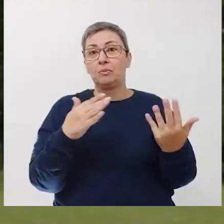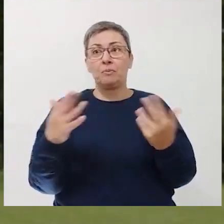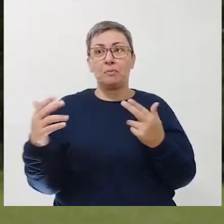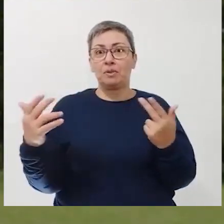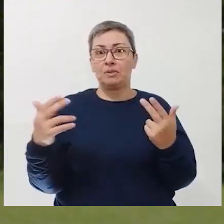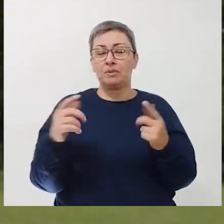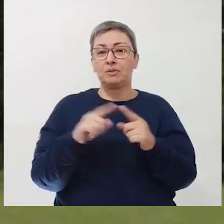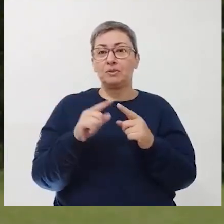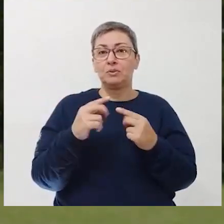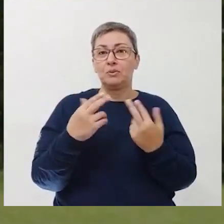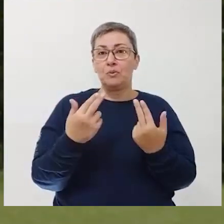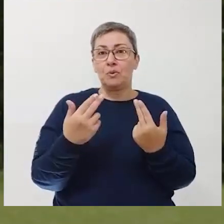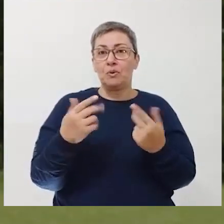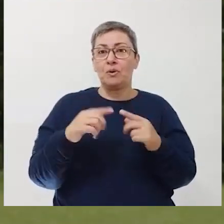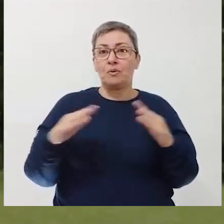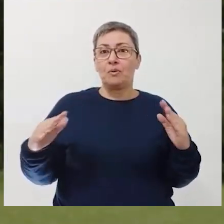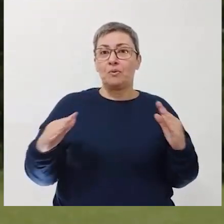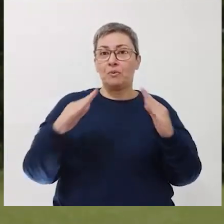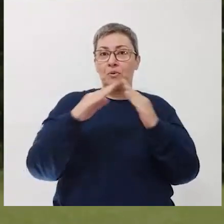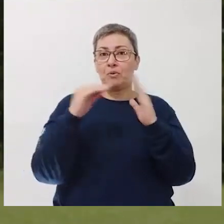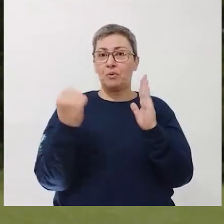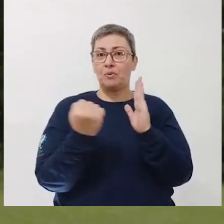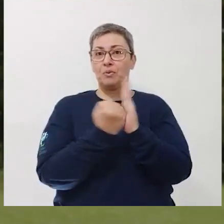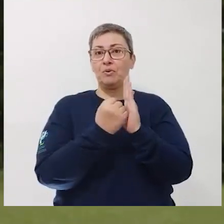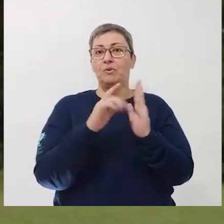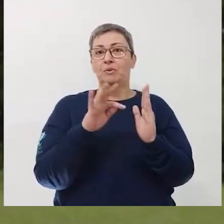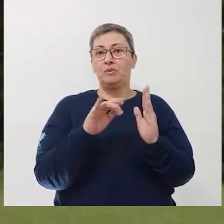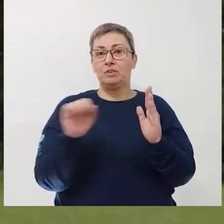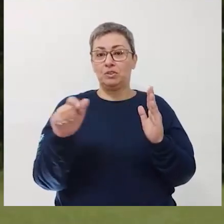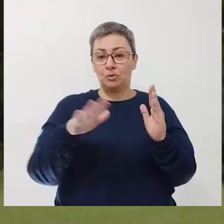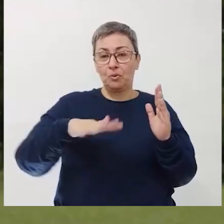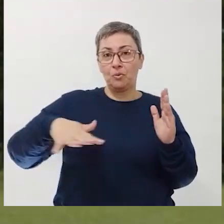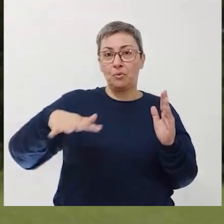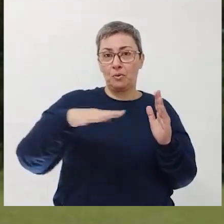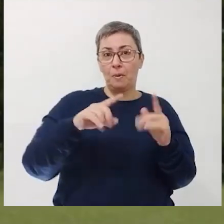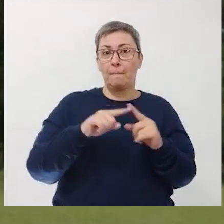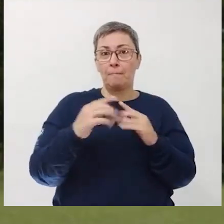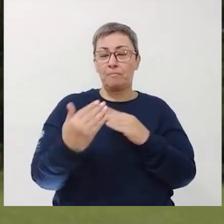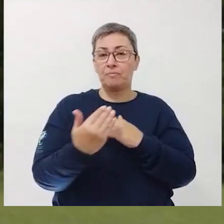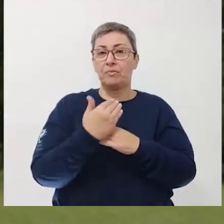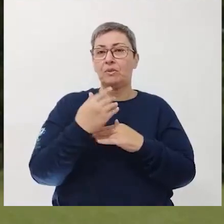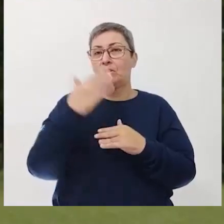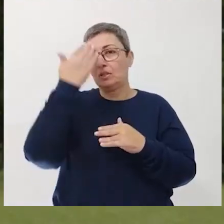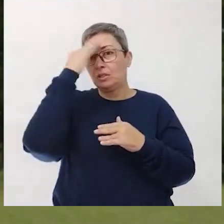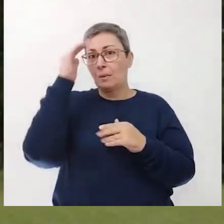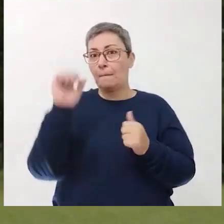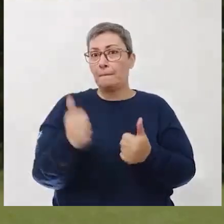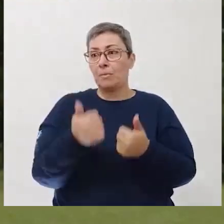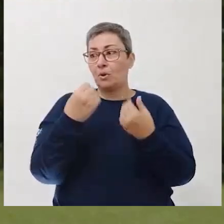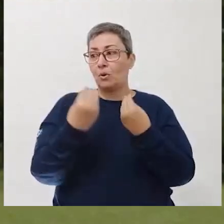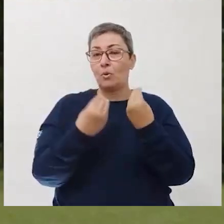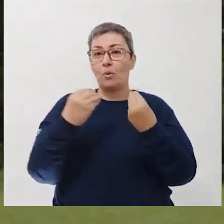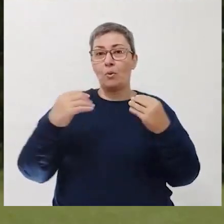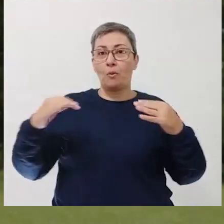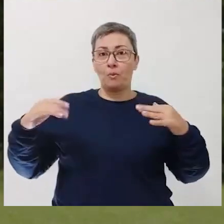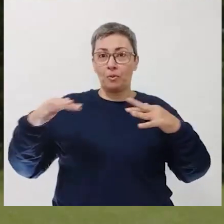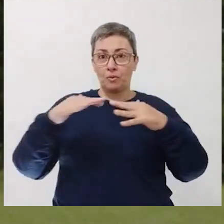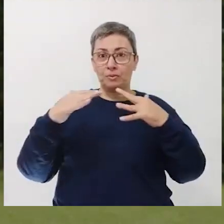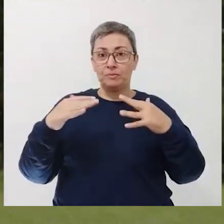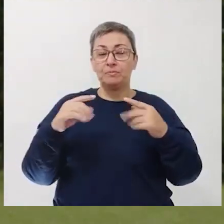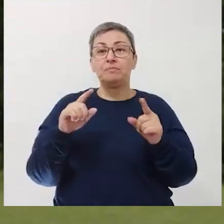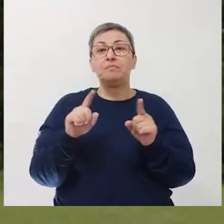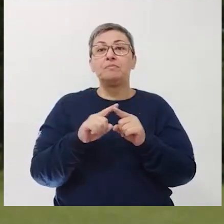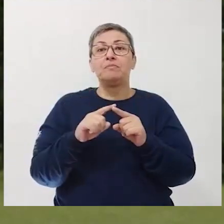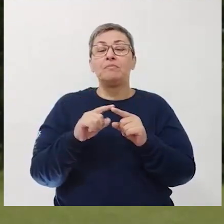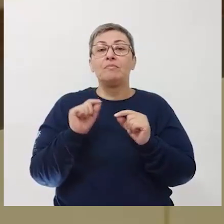e a gente não tem muitos animais topo de cadeia registrados no registro fóssil aqui da região. Então ele ajuda a gente a entender um pouco melhor sobre como era a ecologia